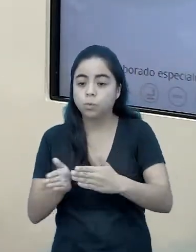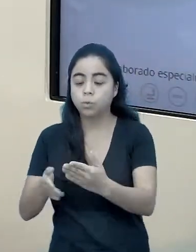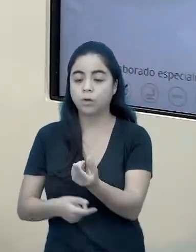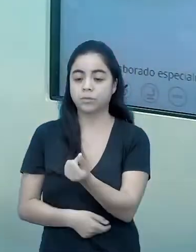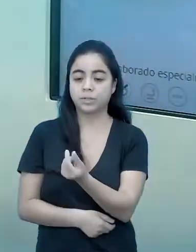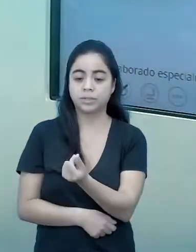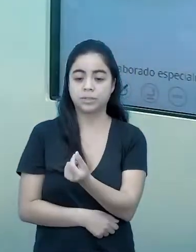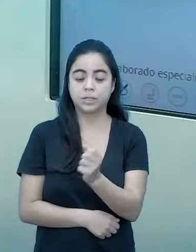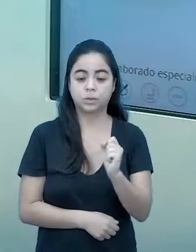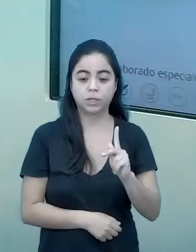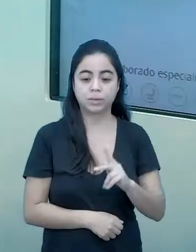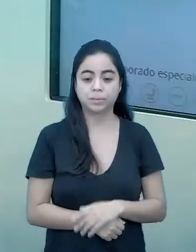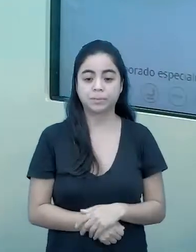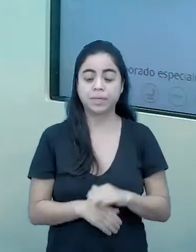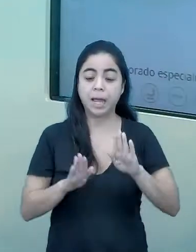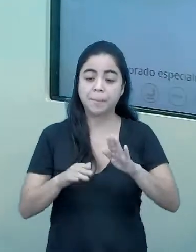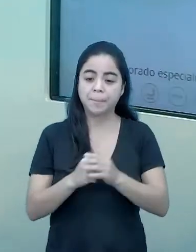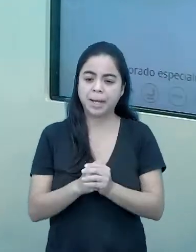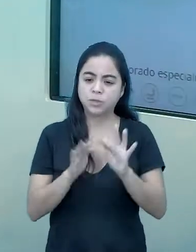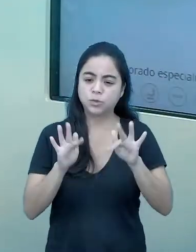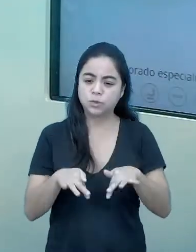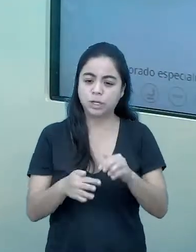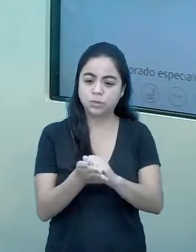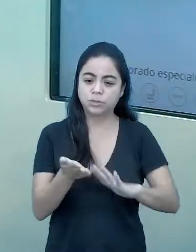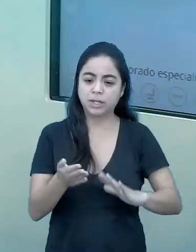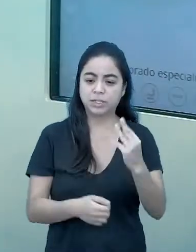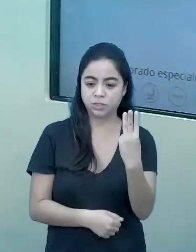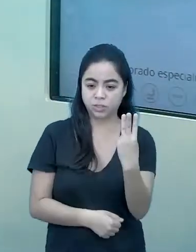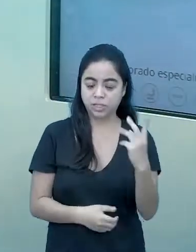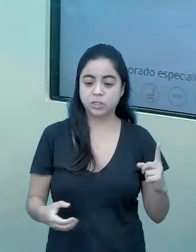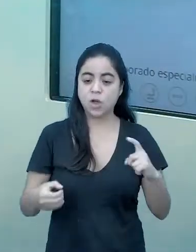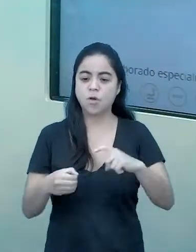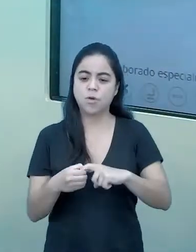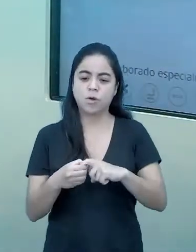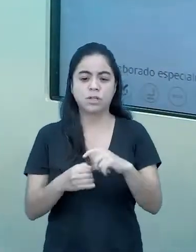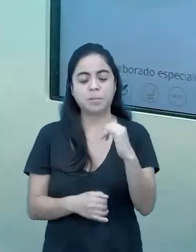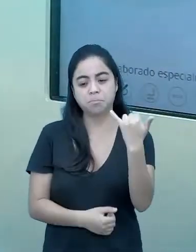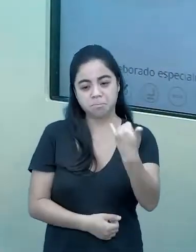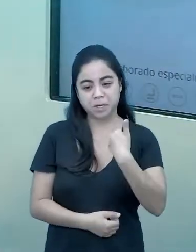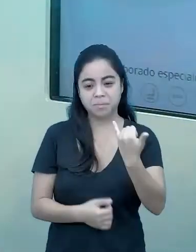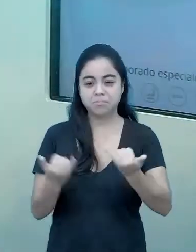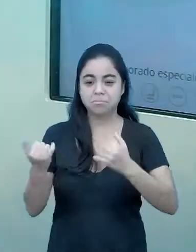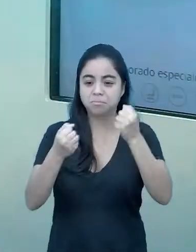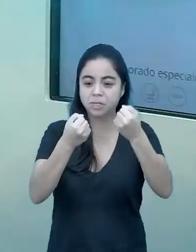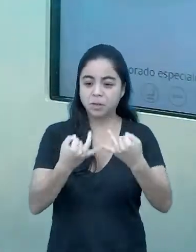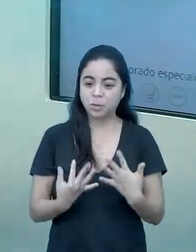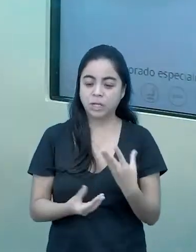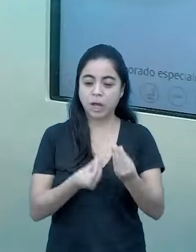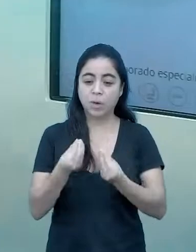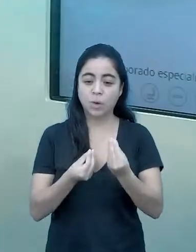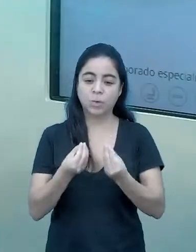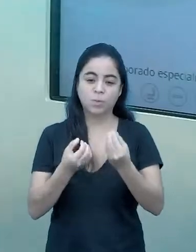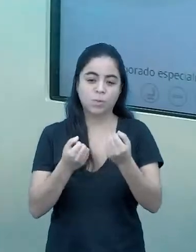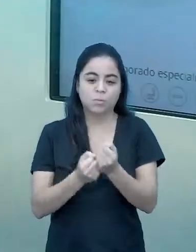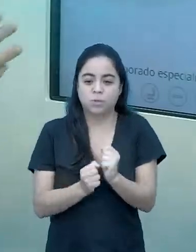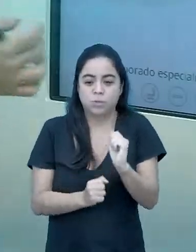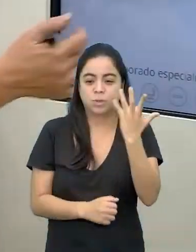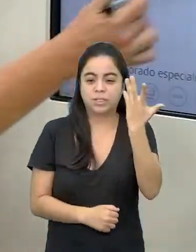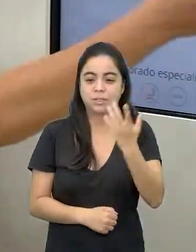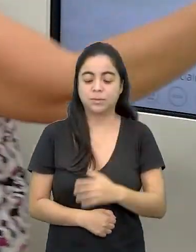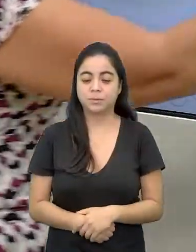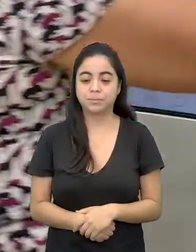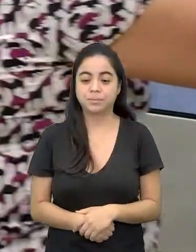eles não dão o nome, mas no final aí da atividade 3, eles voltam para contar para a gente, para sistematizar como foi. Então essa foi a